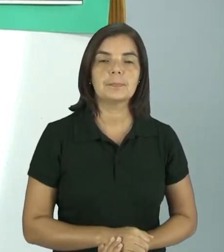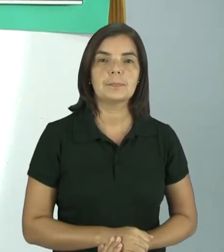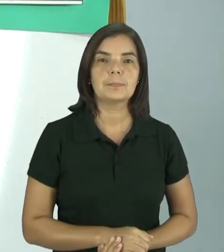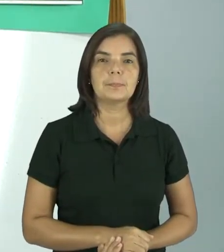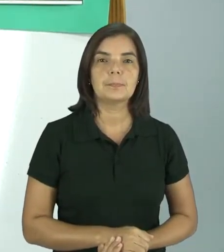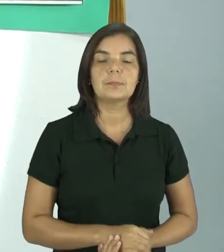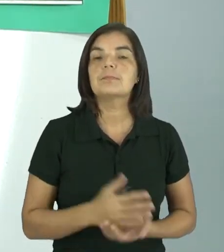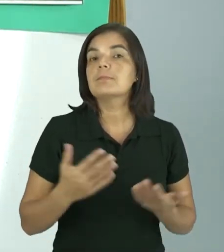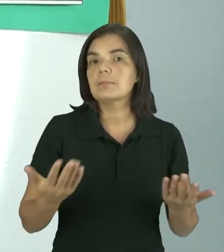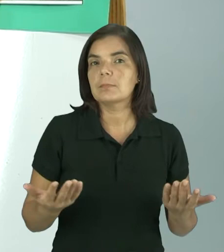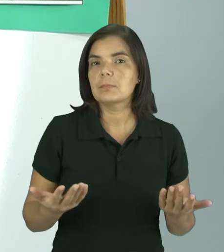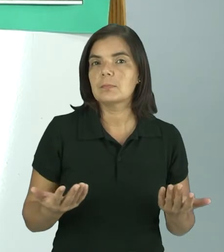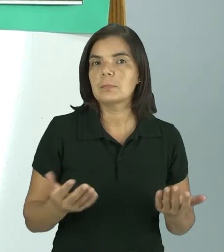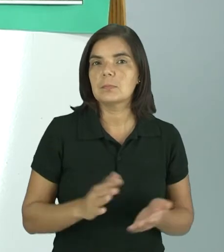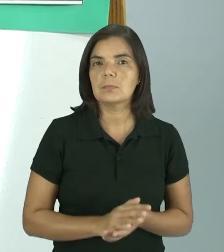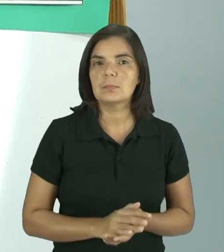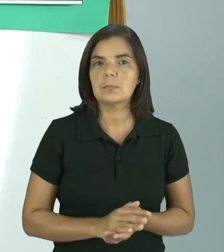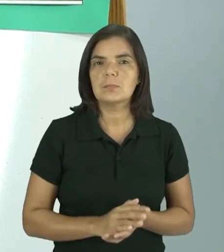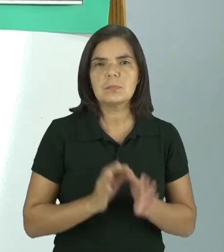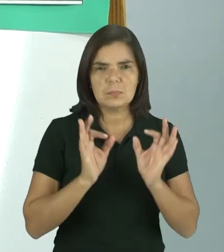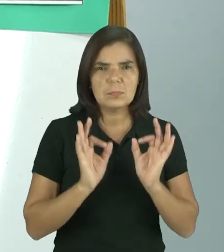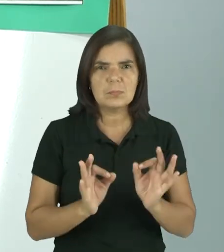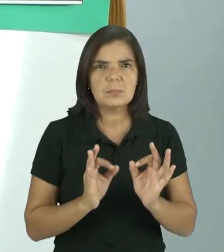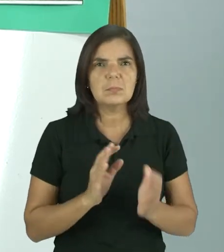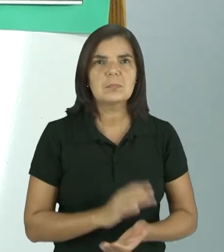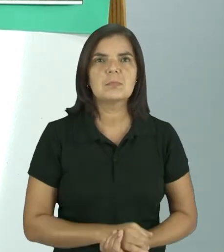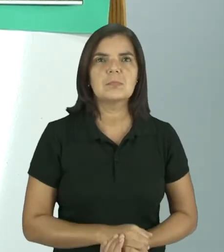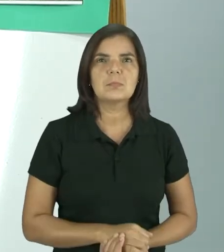E aí, está correspondendo?